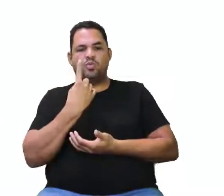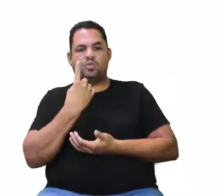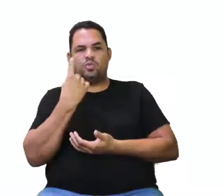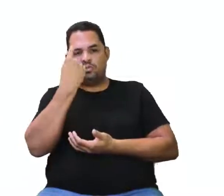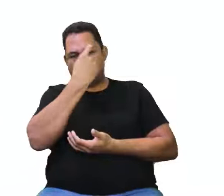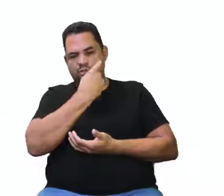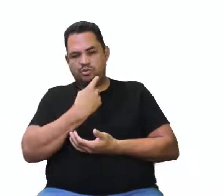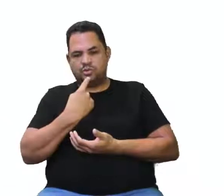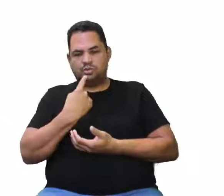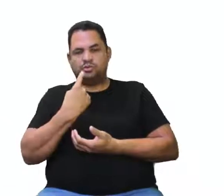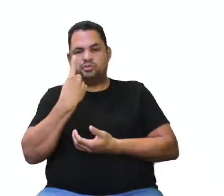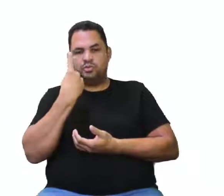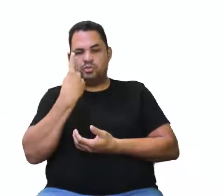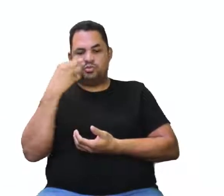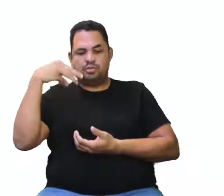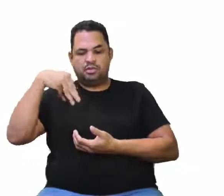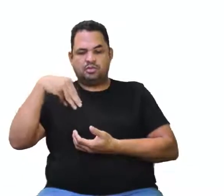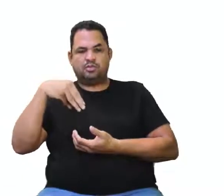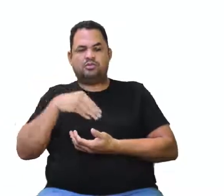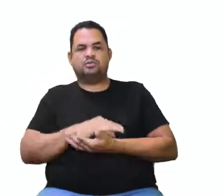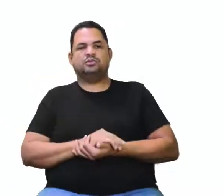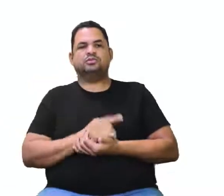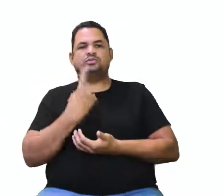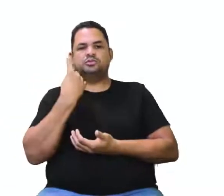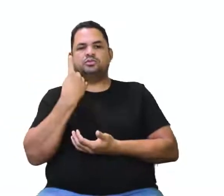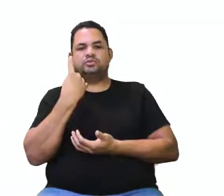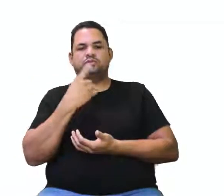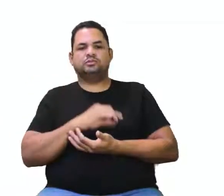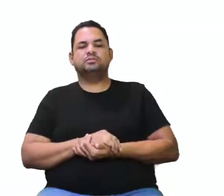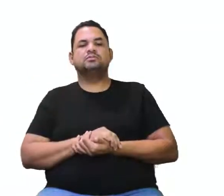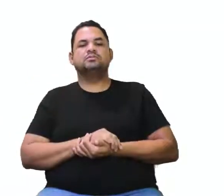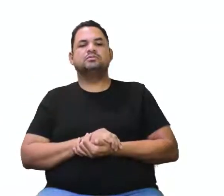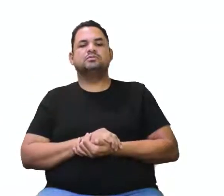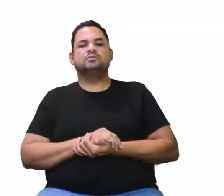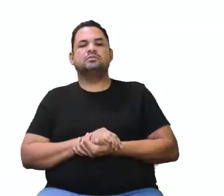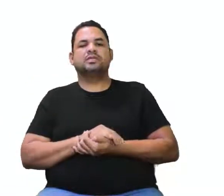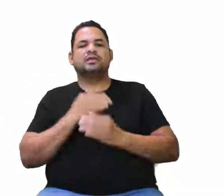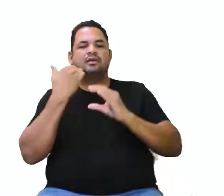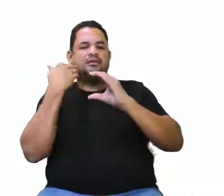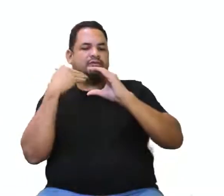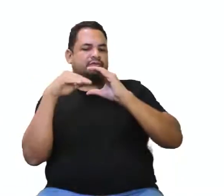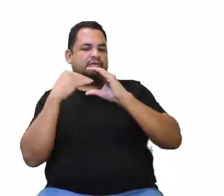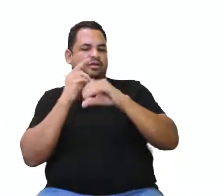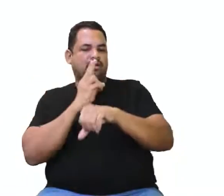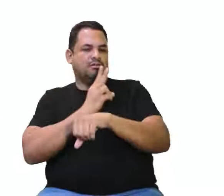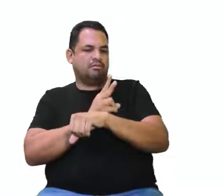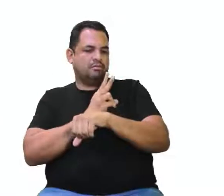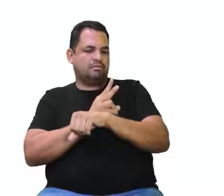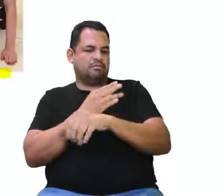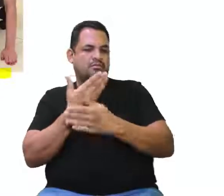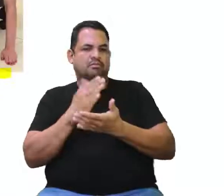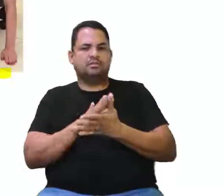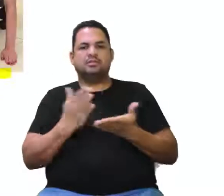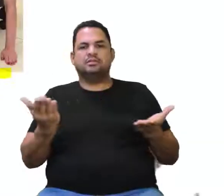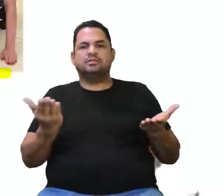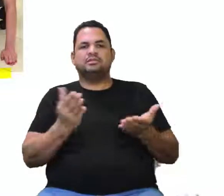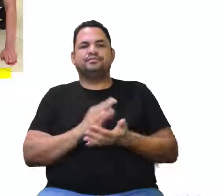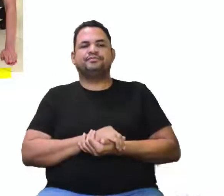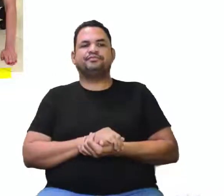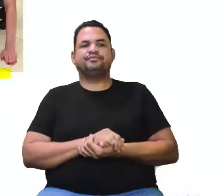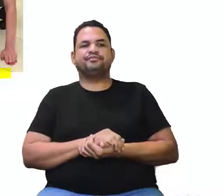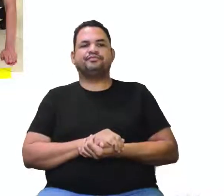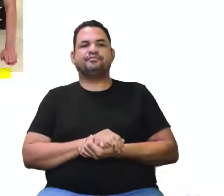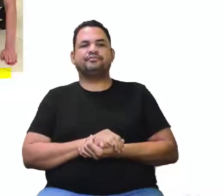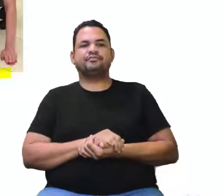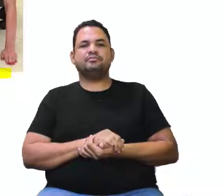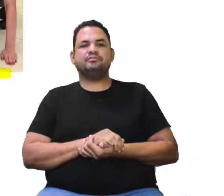minuto, tá ok? E aí você vai fazer e vai mandar o registro para a gente. O que nós vamos demonstrar aqui agora